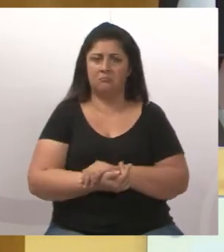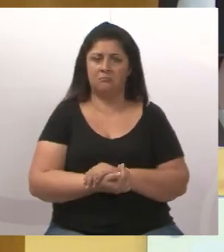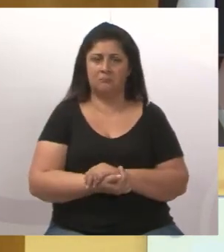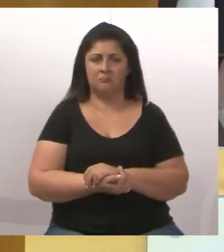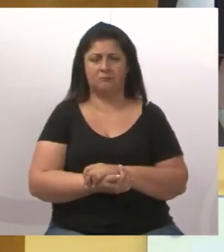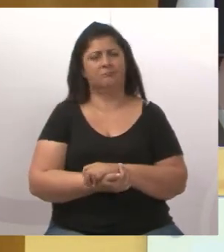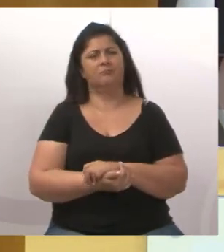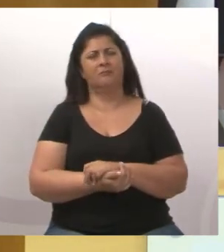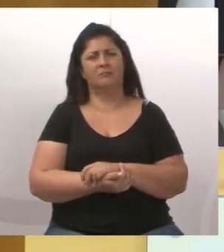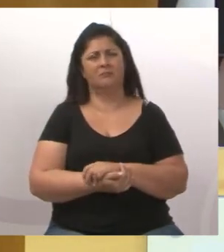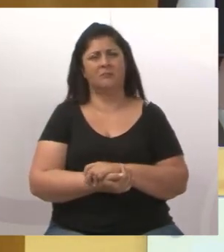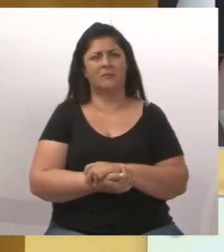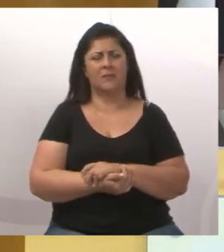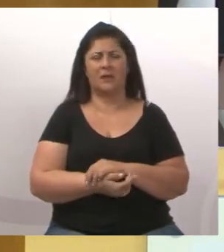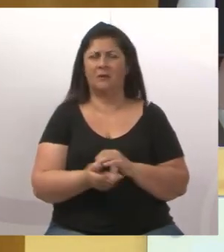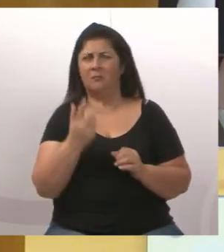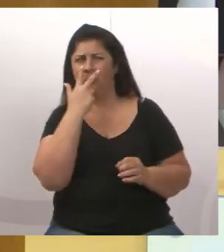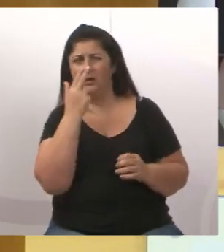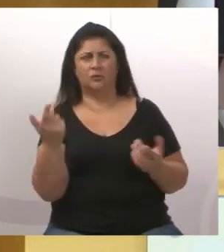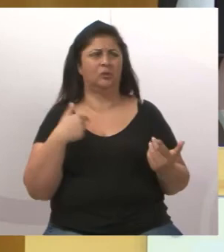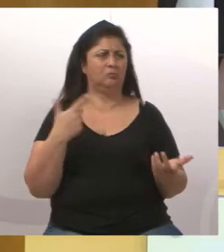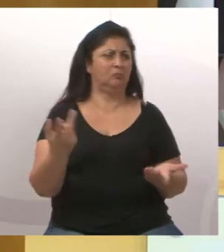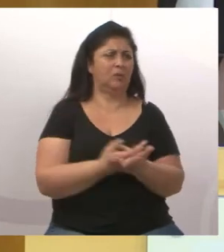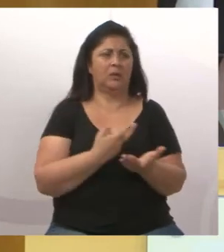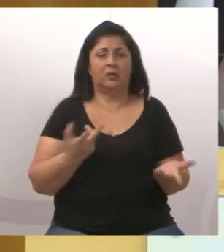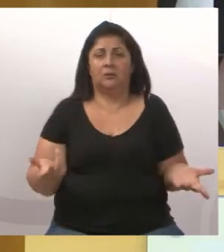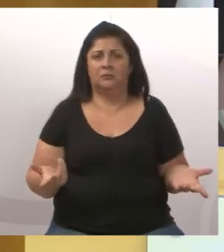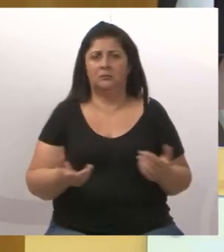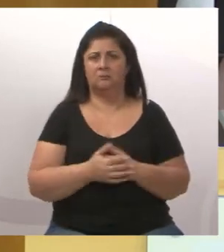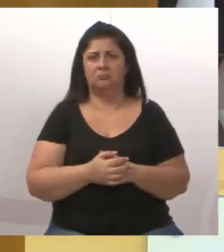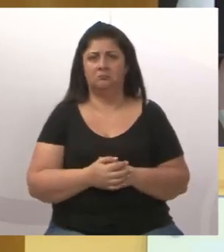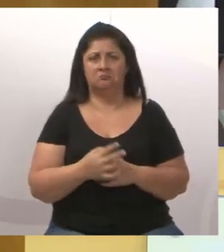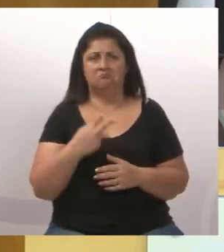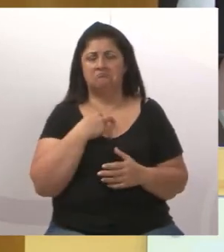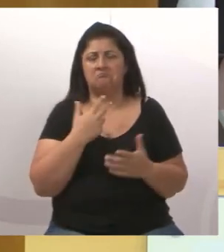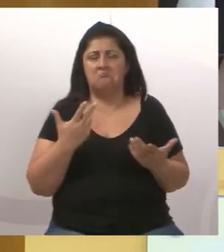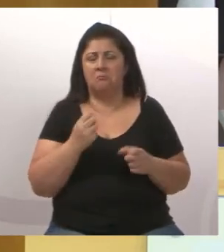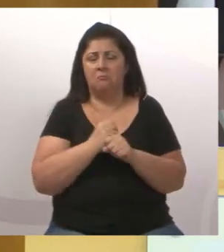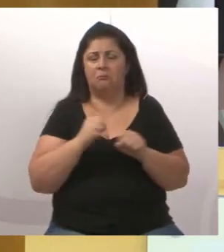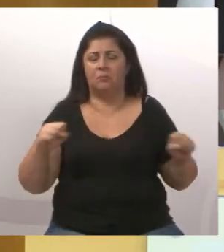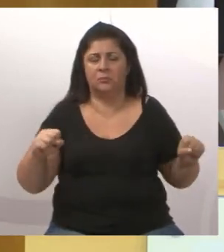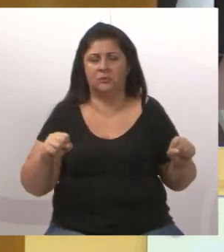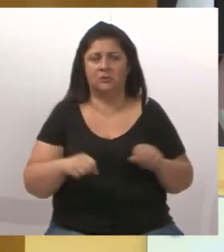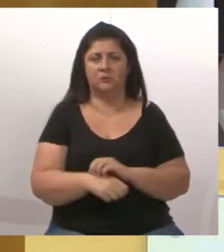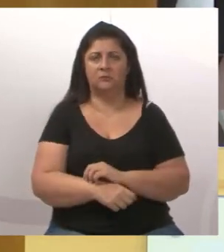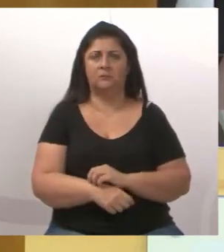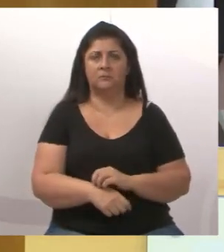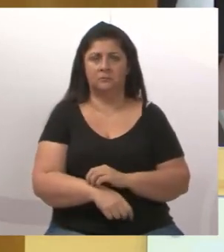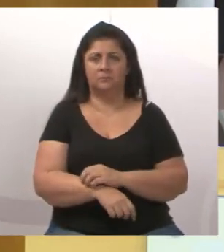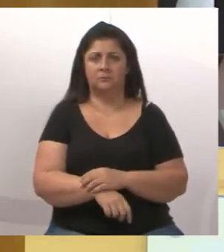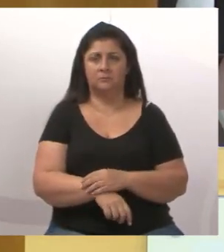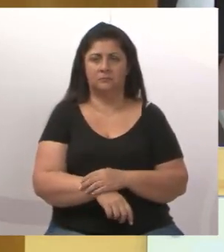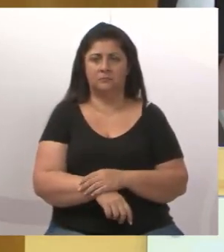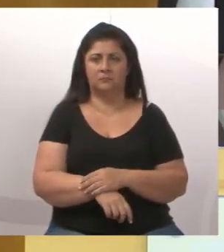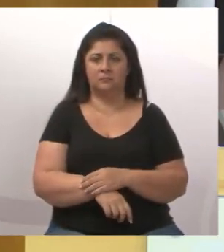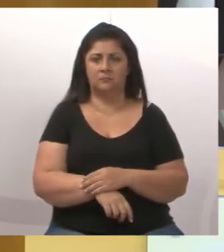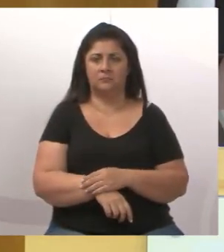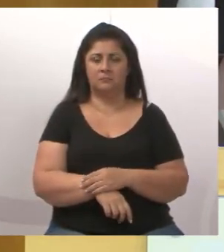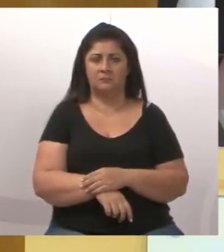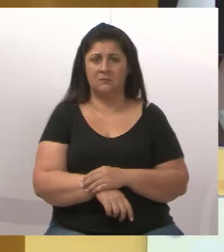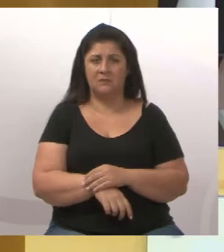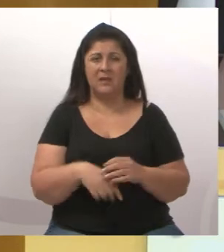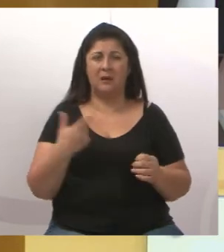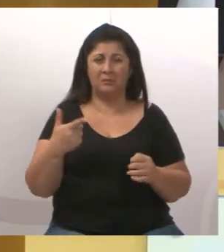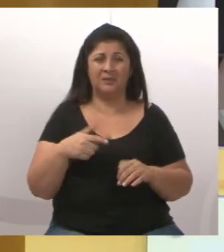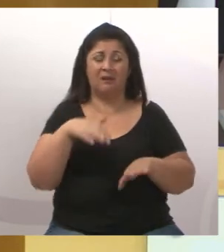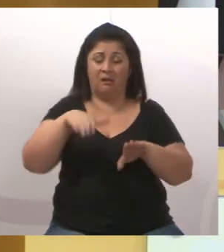Pera lá, eu, olha, acho que eu estou na contramão, não é possível, gente. Não é possível. Sabe quando você